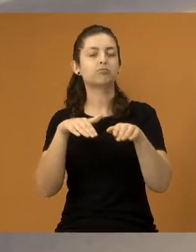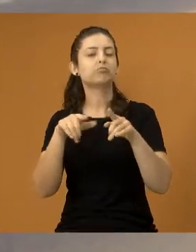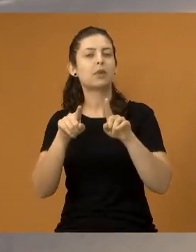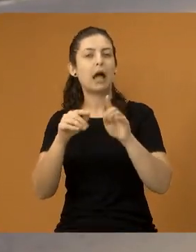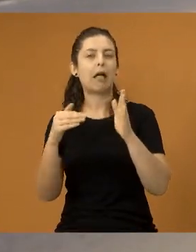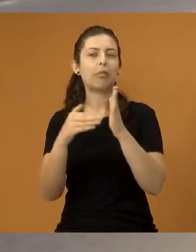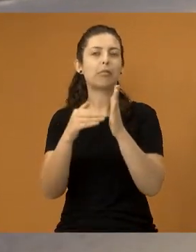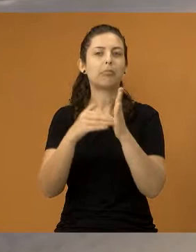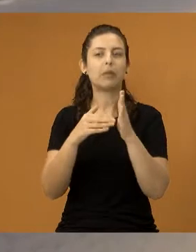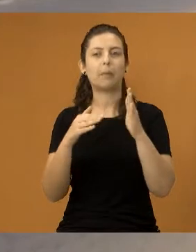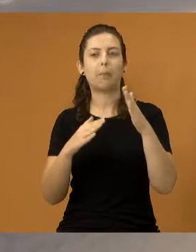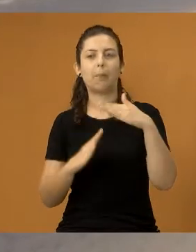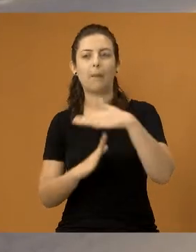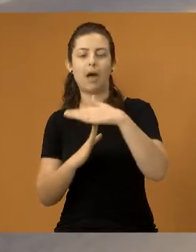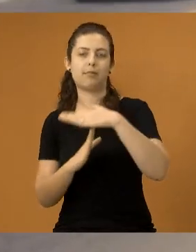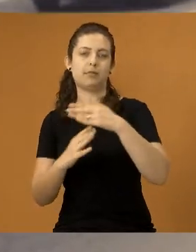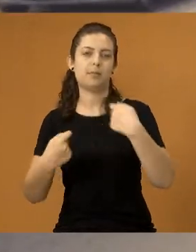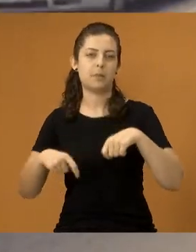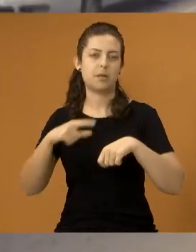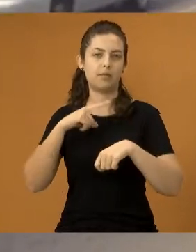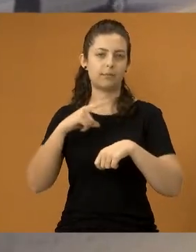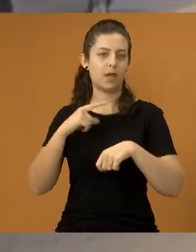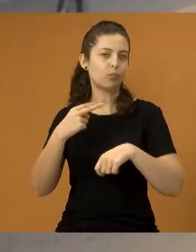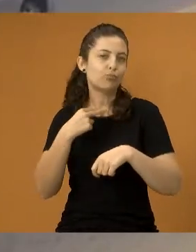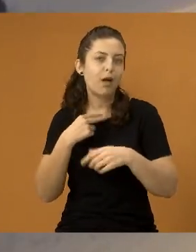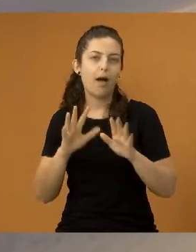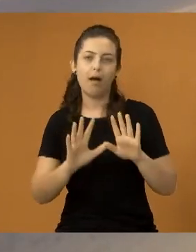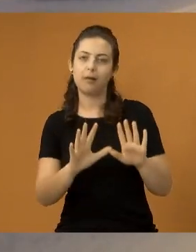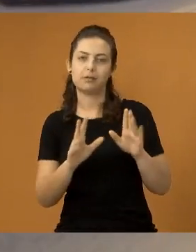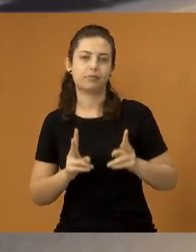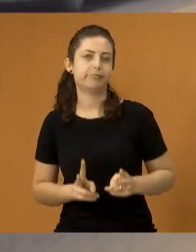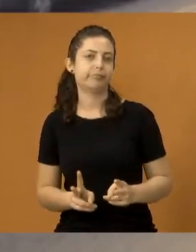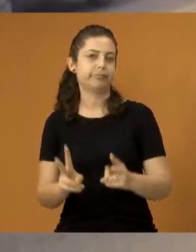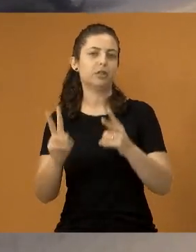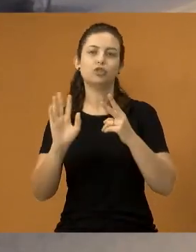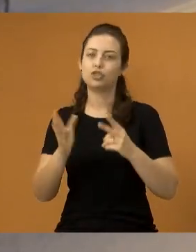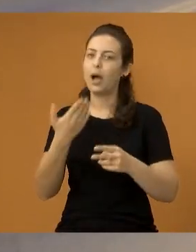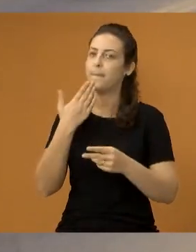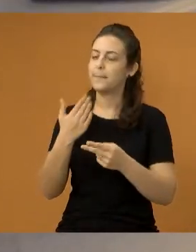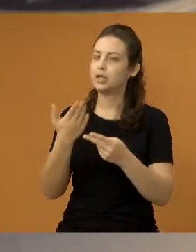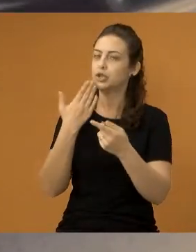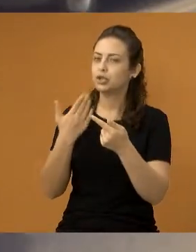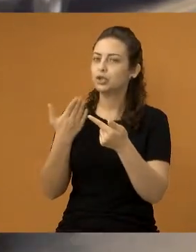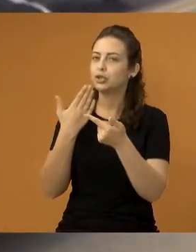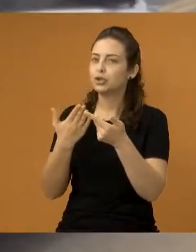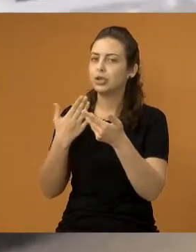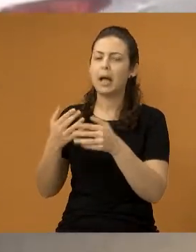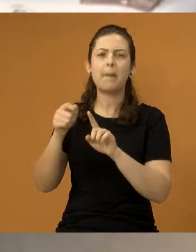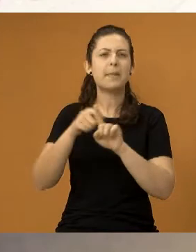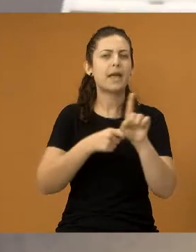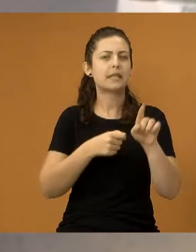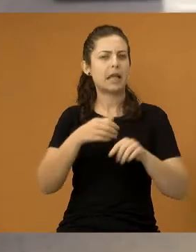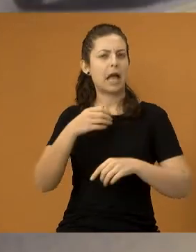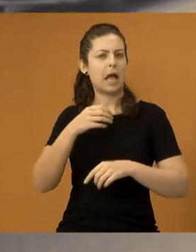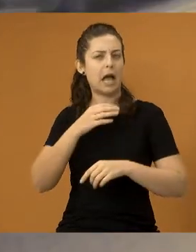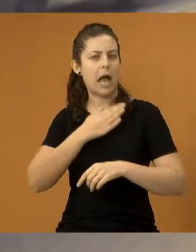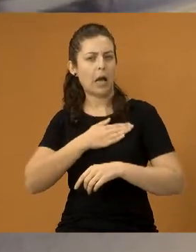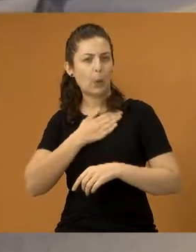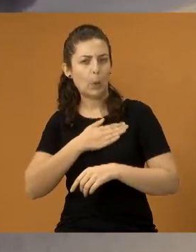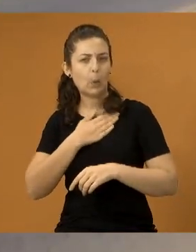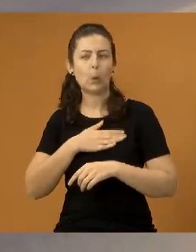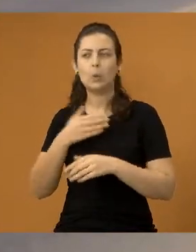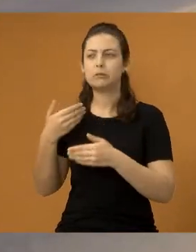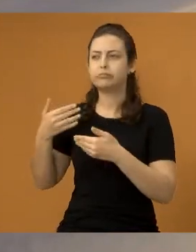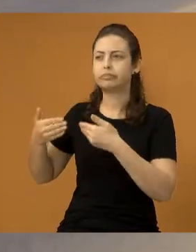da máxima permitida. Então, assim, a gente não pode continuar desse jeito. A gente já tem pedidos aí que desde agosto do ano passado que a gente